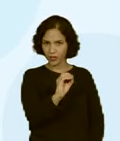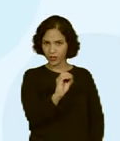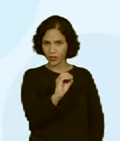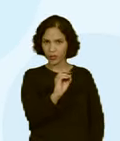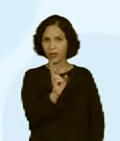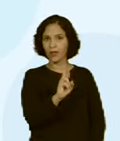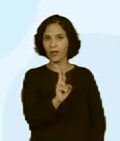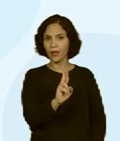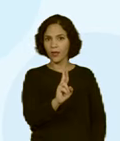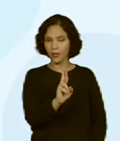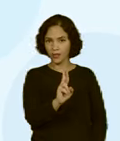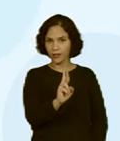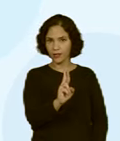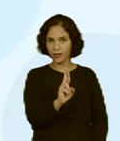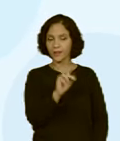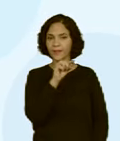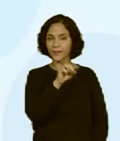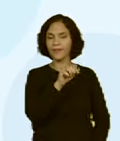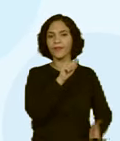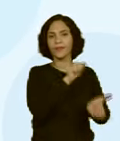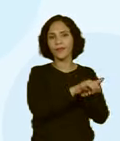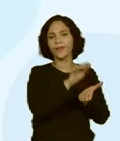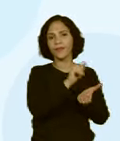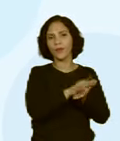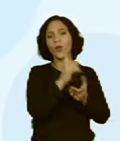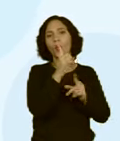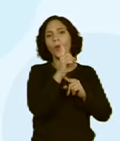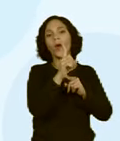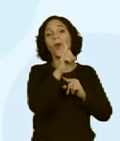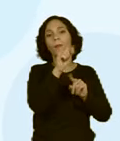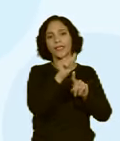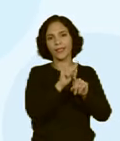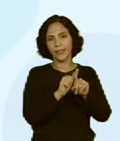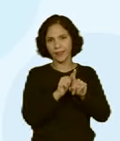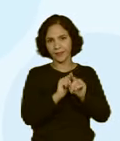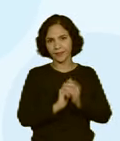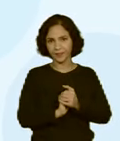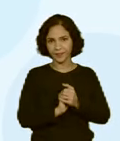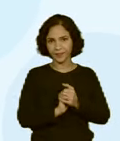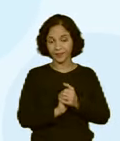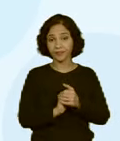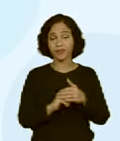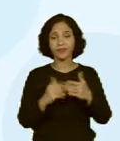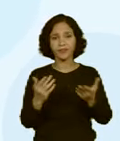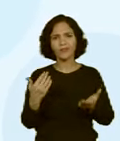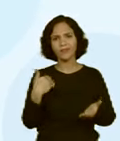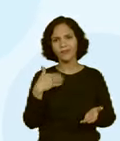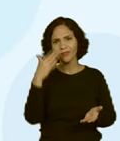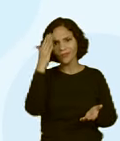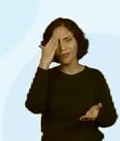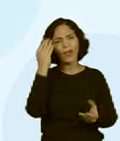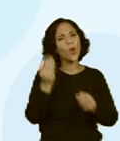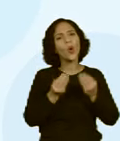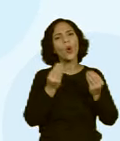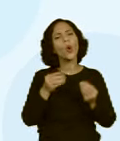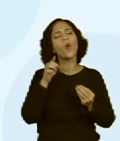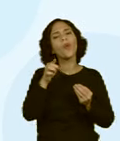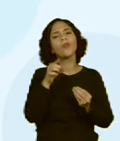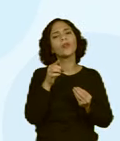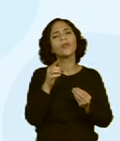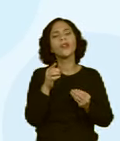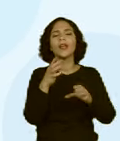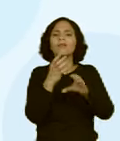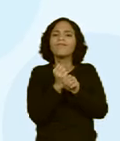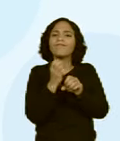ao longo de um mês. Para a gente saber como é que está o orçamento dessa